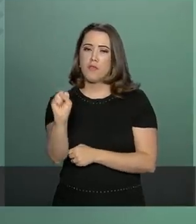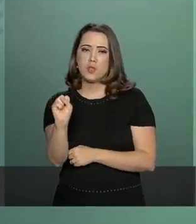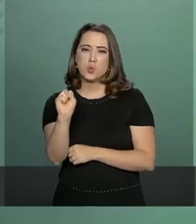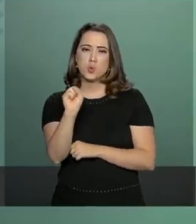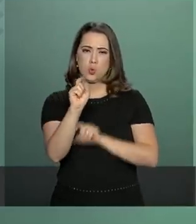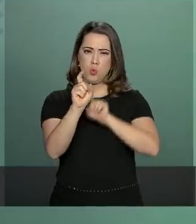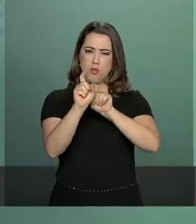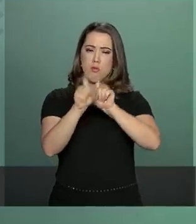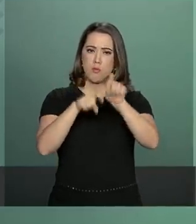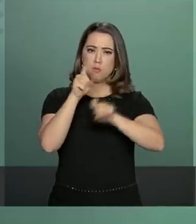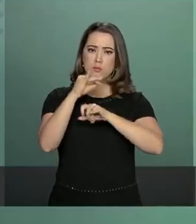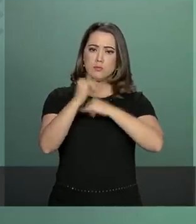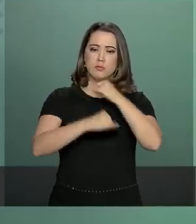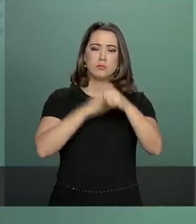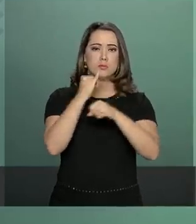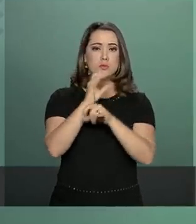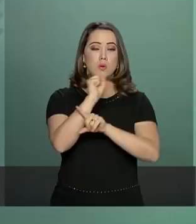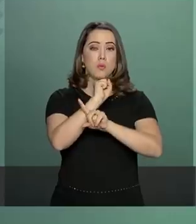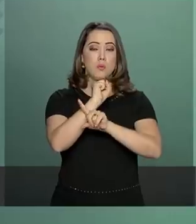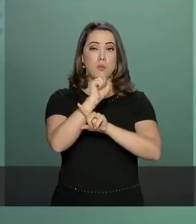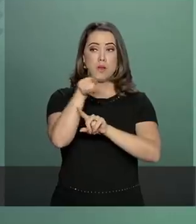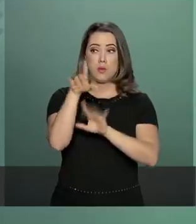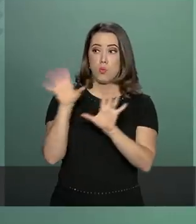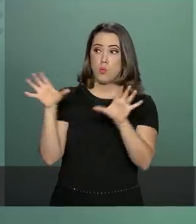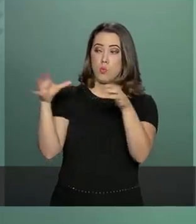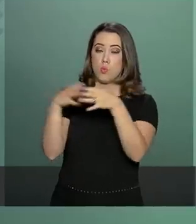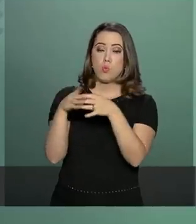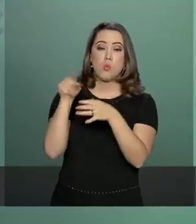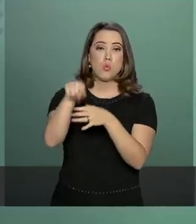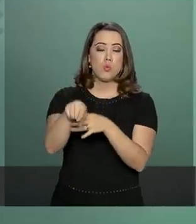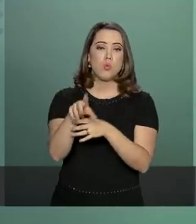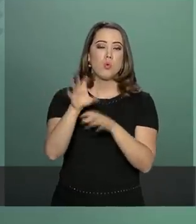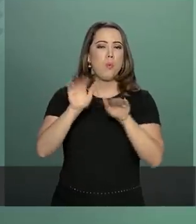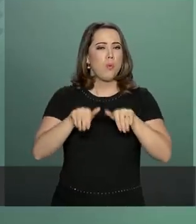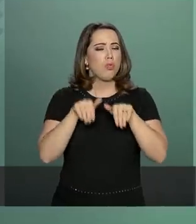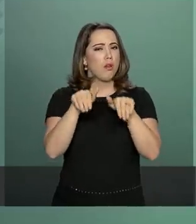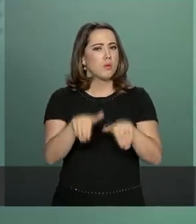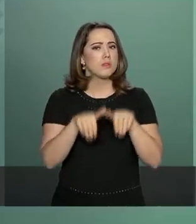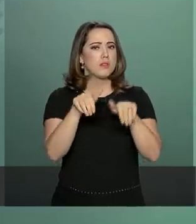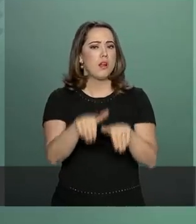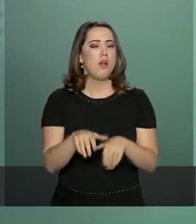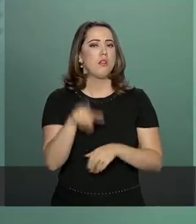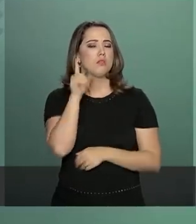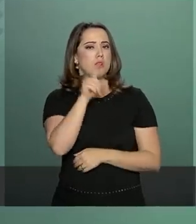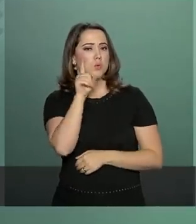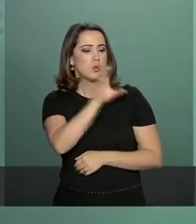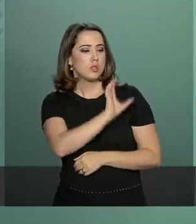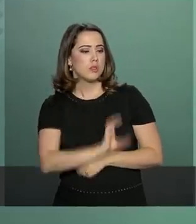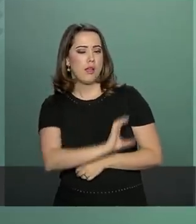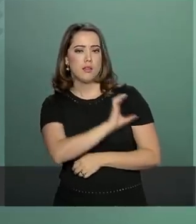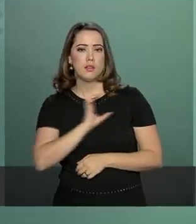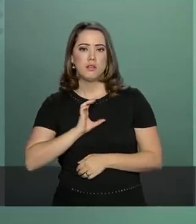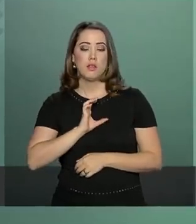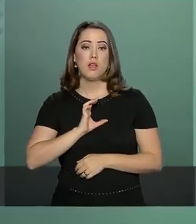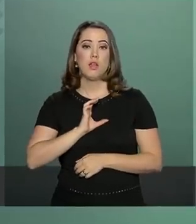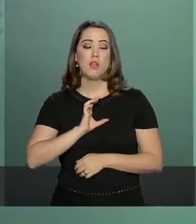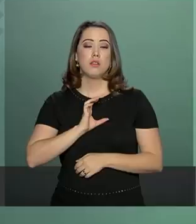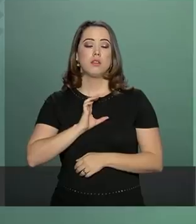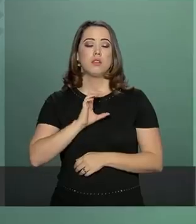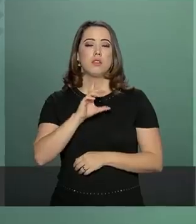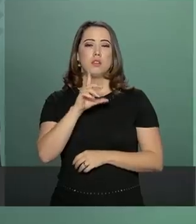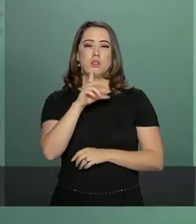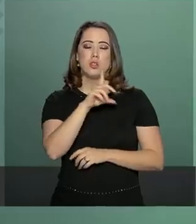para cidadãos australianos, americanos, canadenses e japoneses.